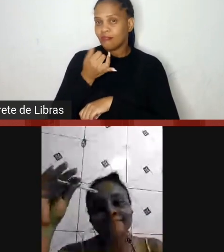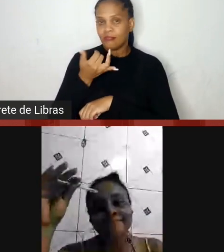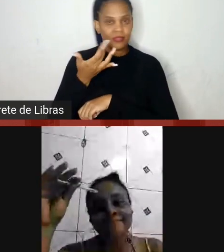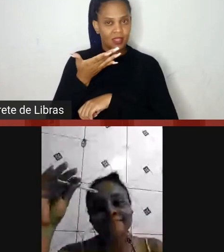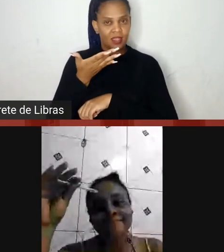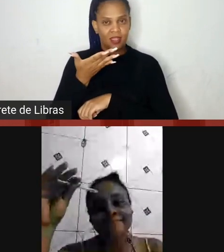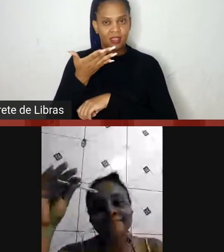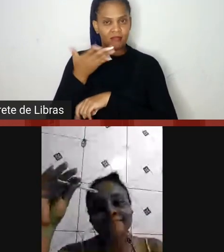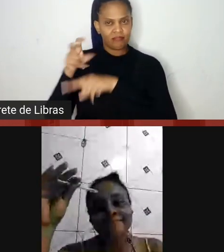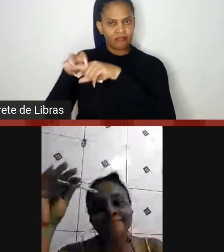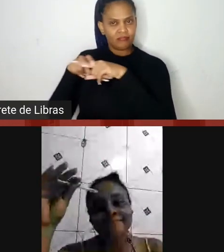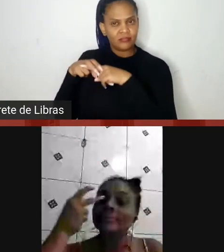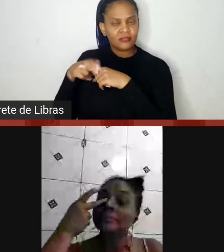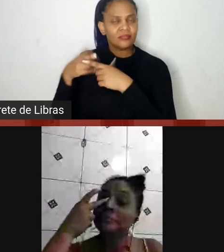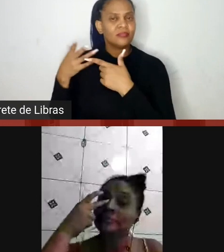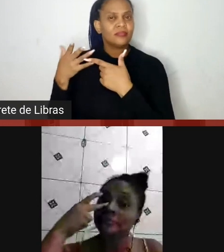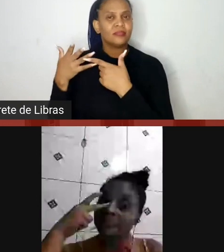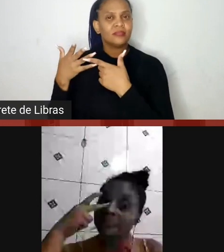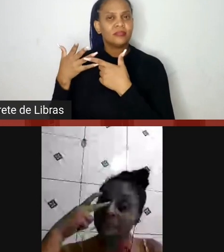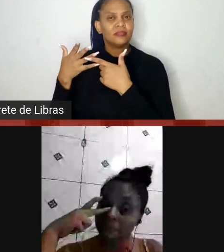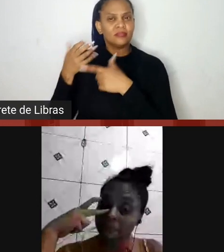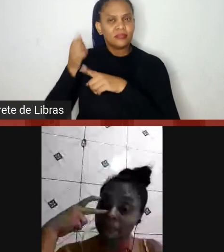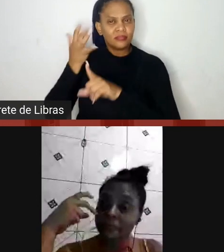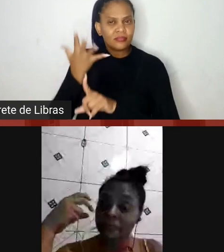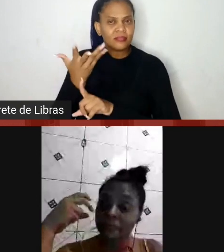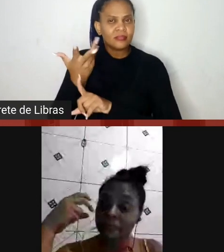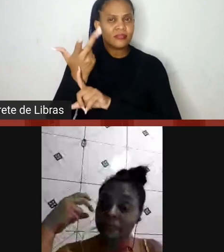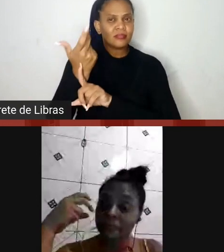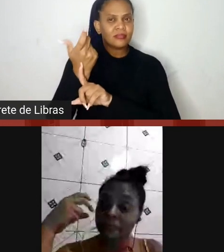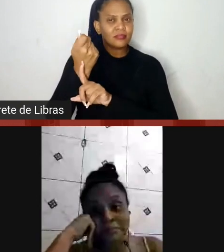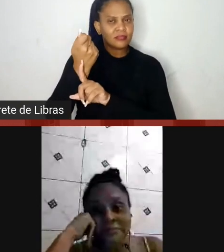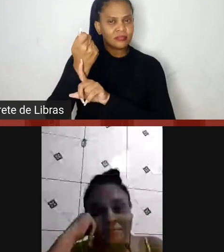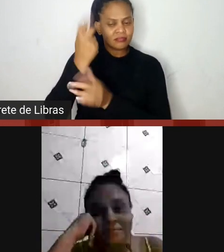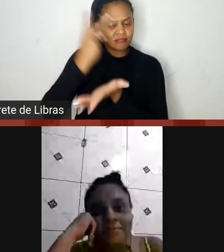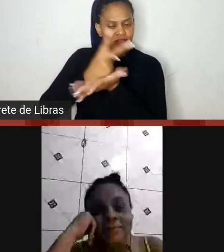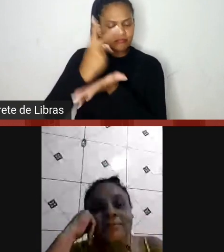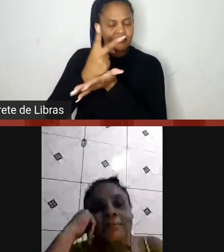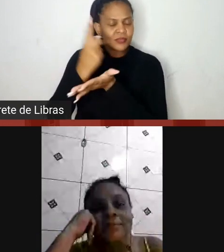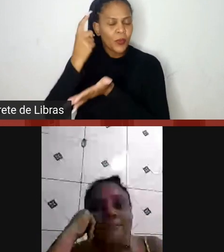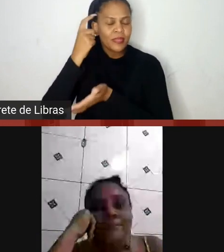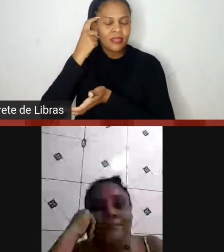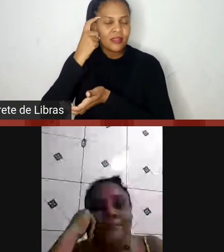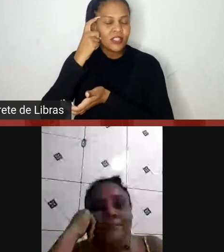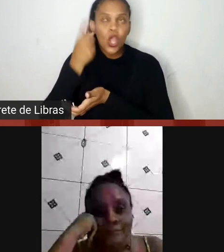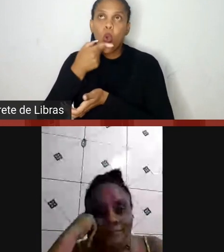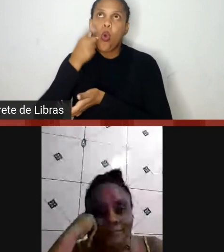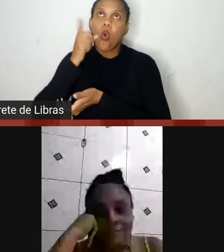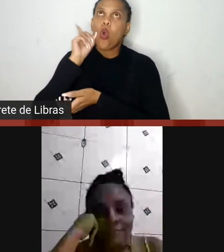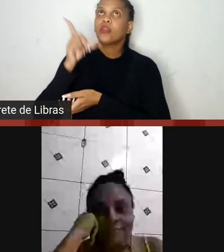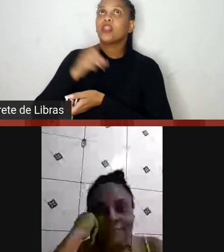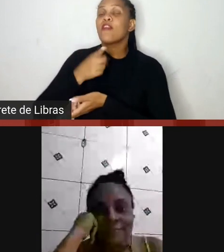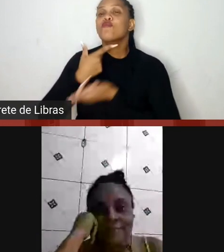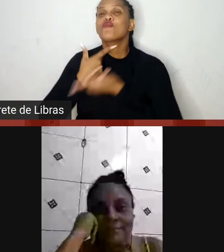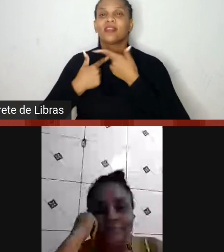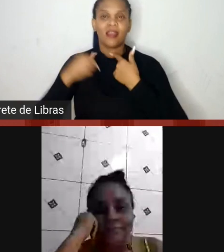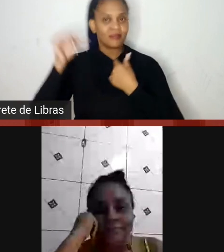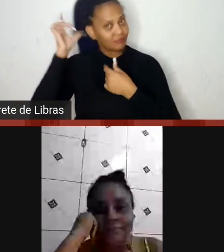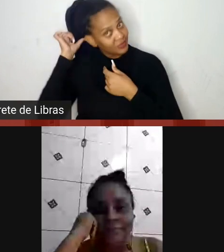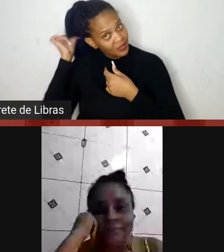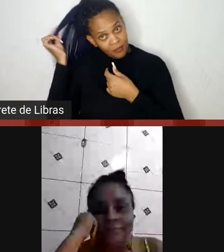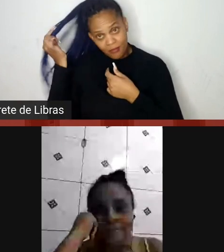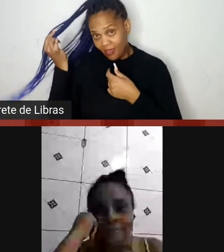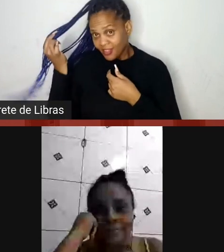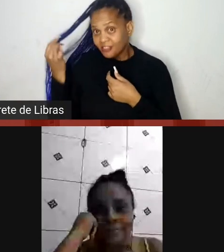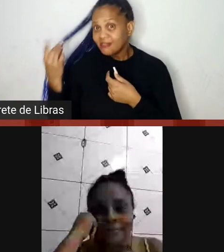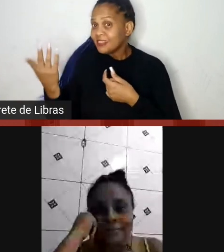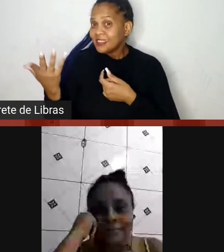através da arte mesmo, que eu entendi que, por exemplo, quando eu tive a vontade de ter esse cabelo, eu fui buscar uma questão do